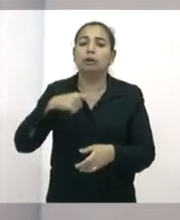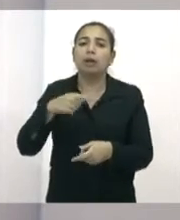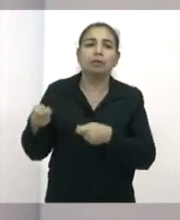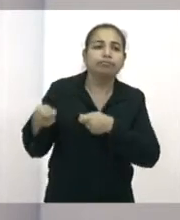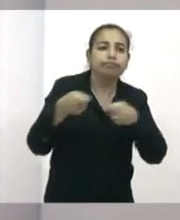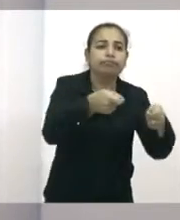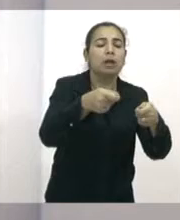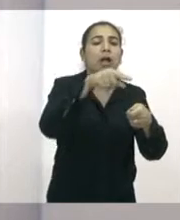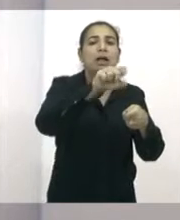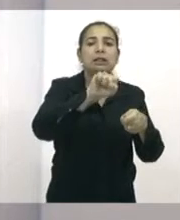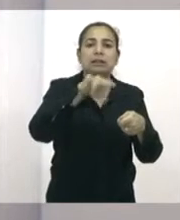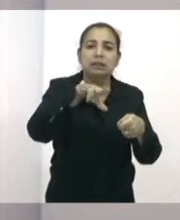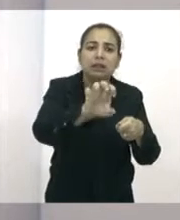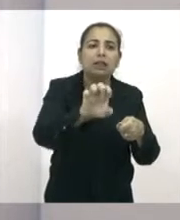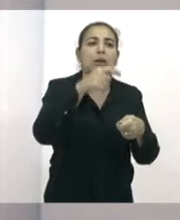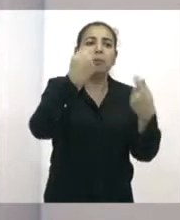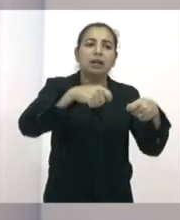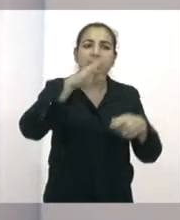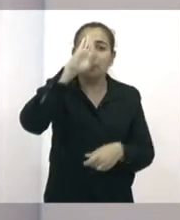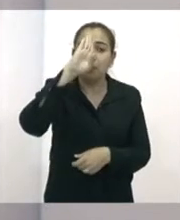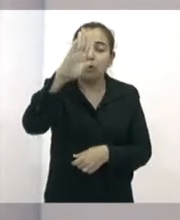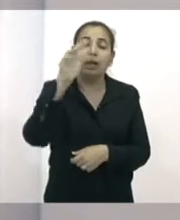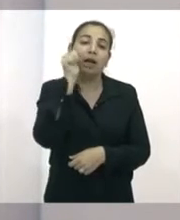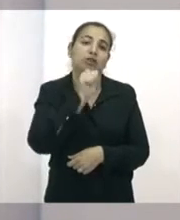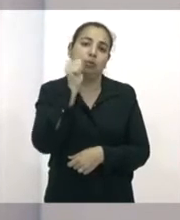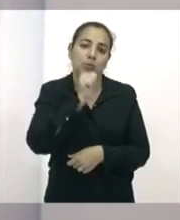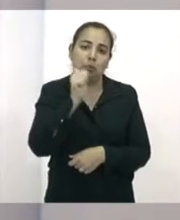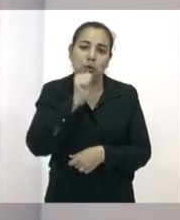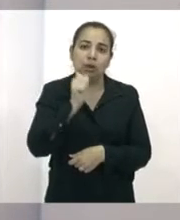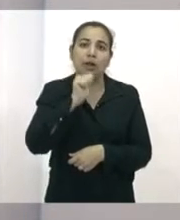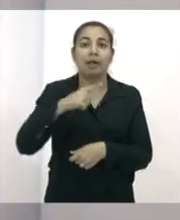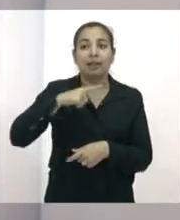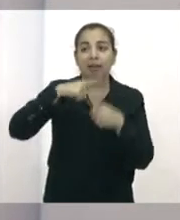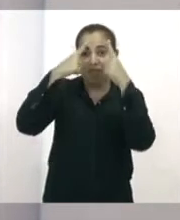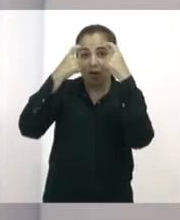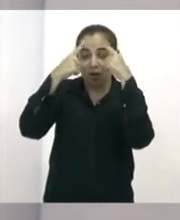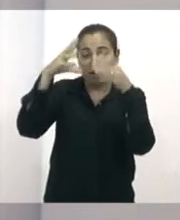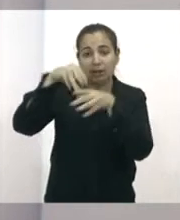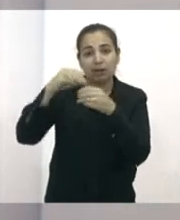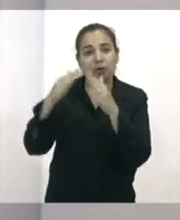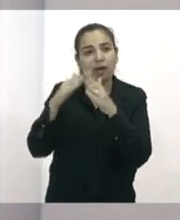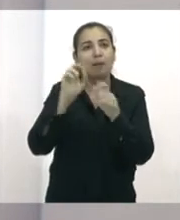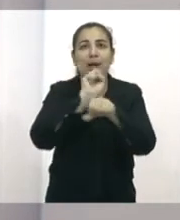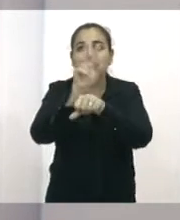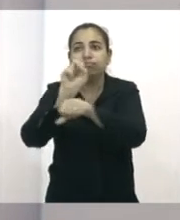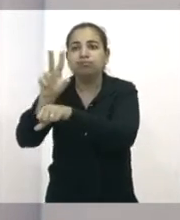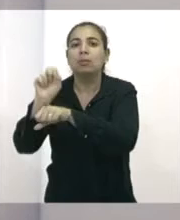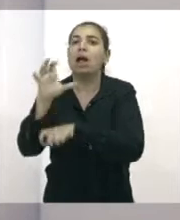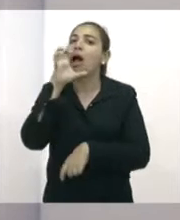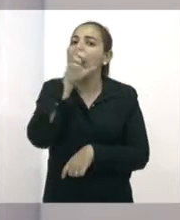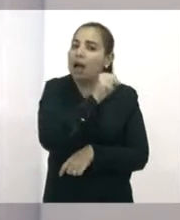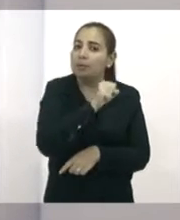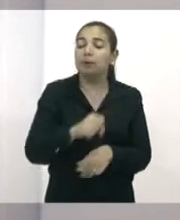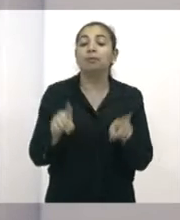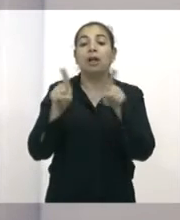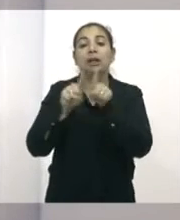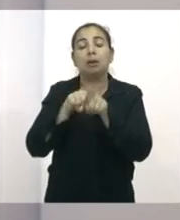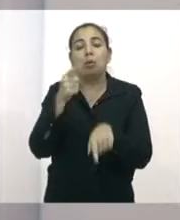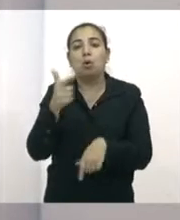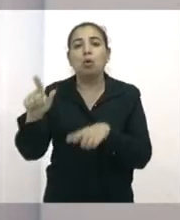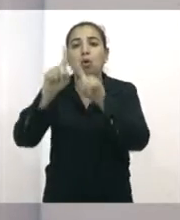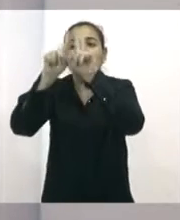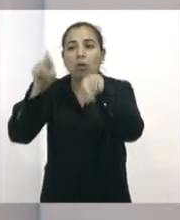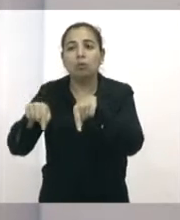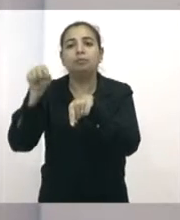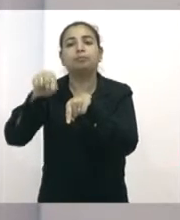CINE, através desses programas de encaminhamento para o mercado de trabalho. Também tem um programa para estabelecer gratuidade no transporte